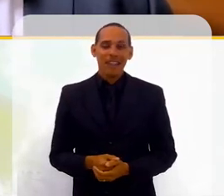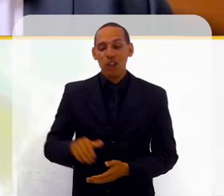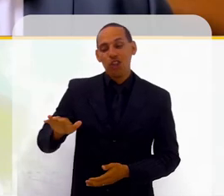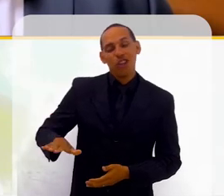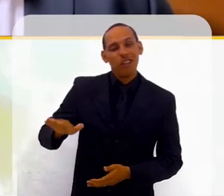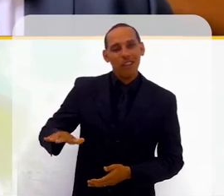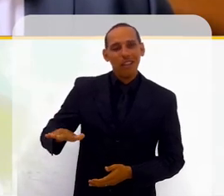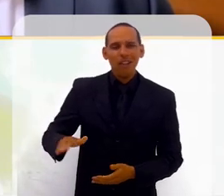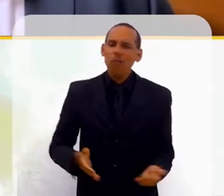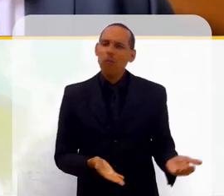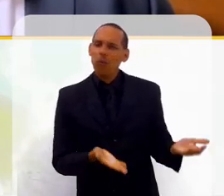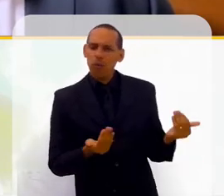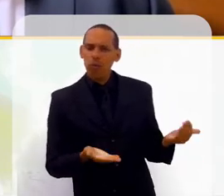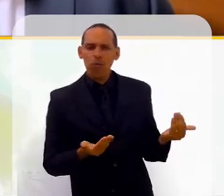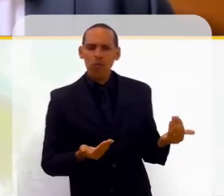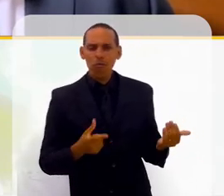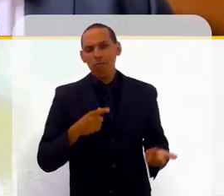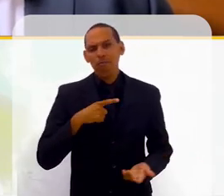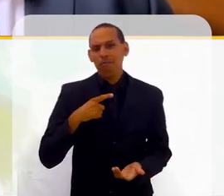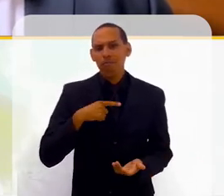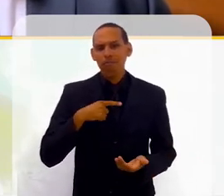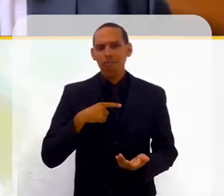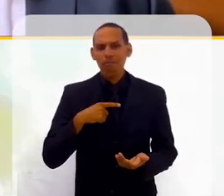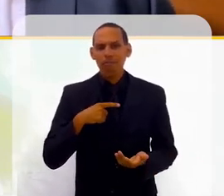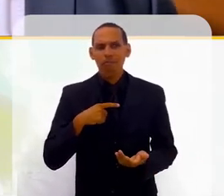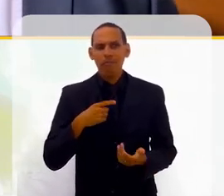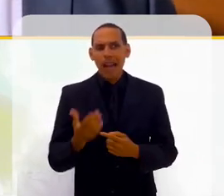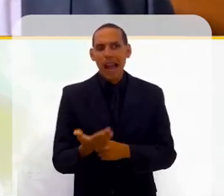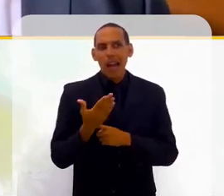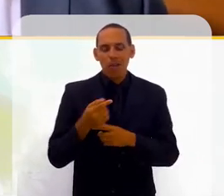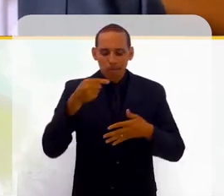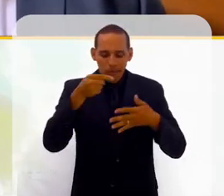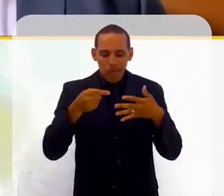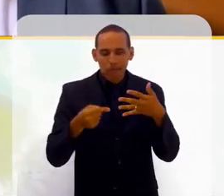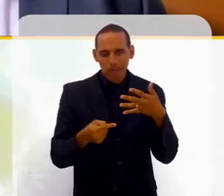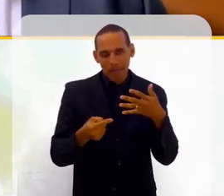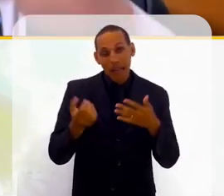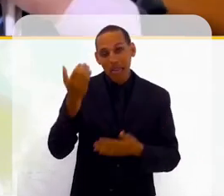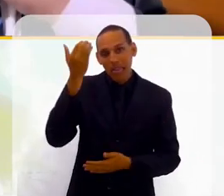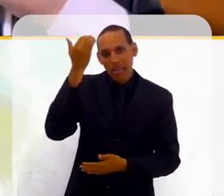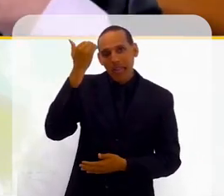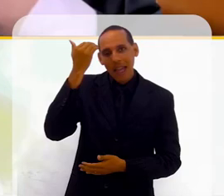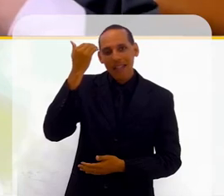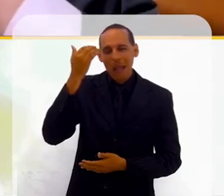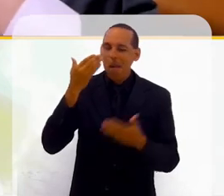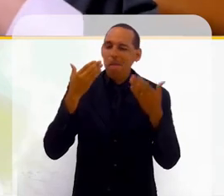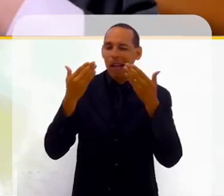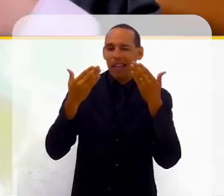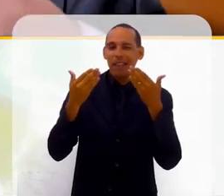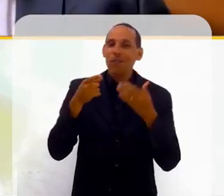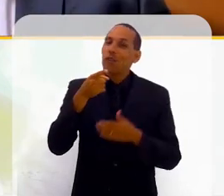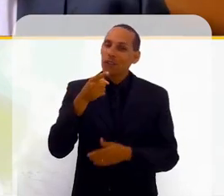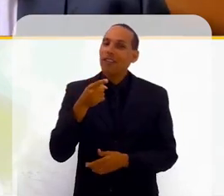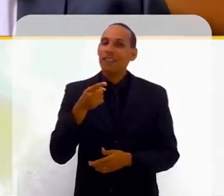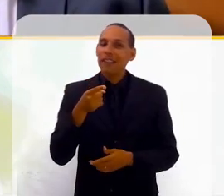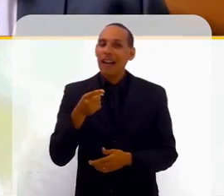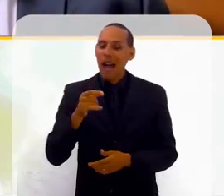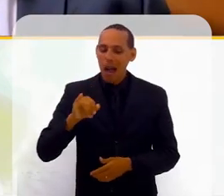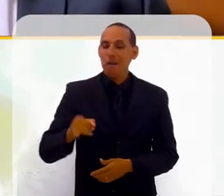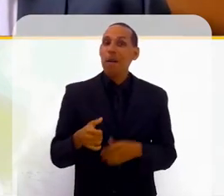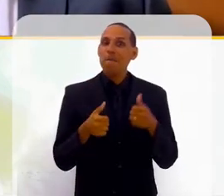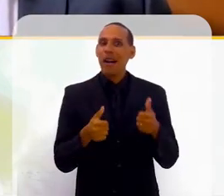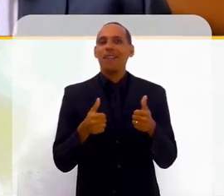criança, um adolescente tem, recursos psíquicos, eu vou dizer assim, você fez um bom